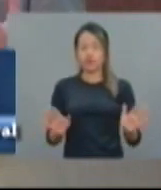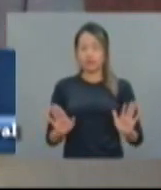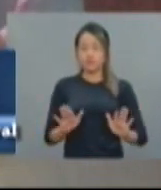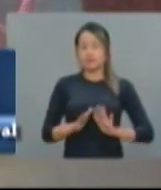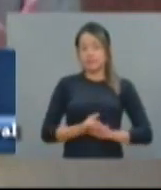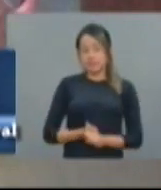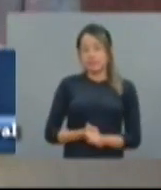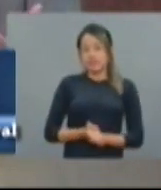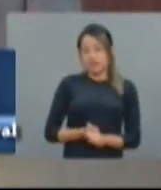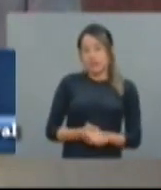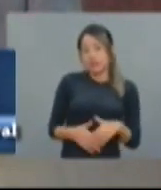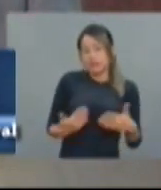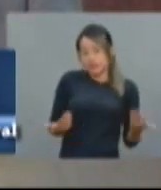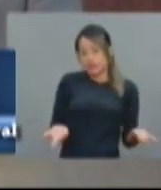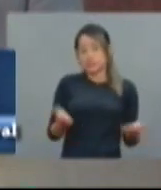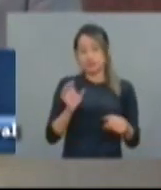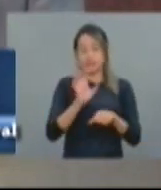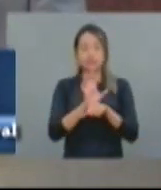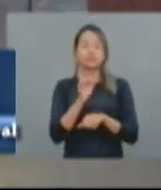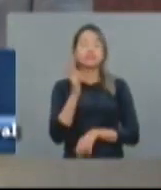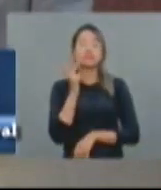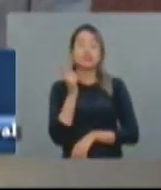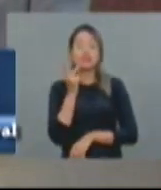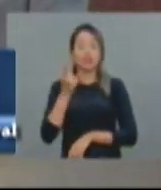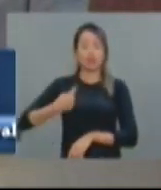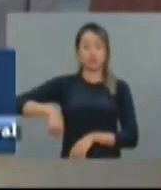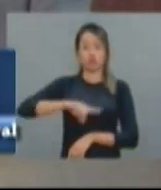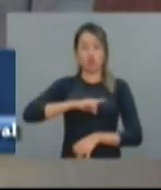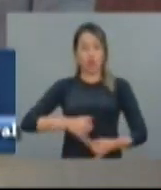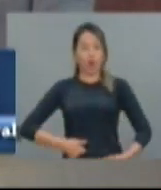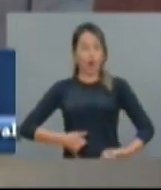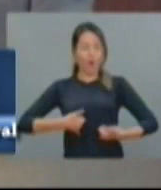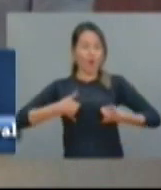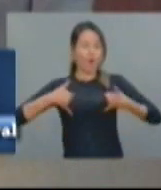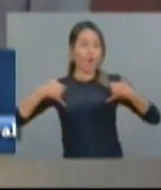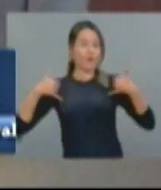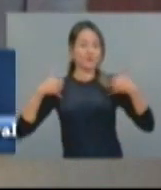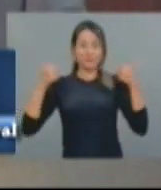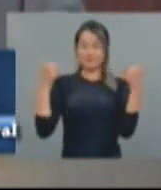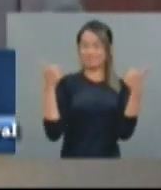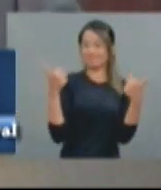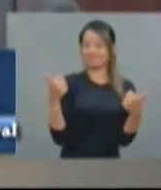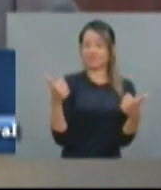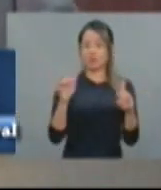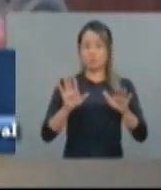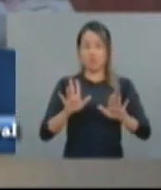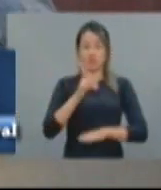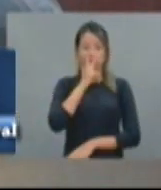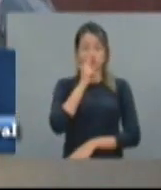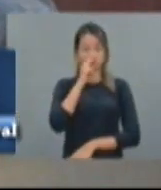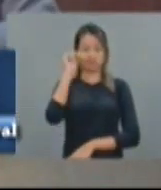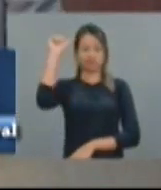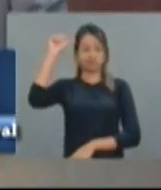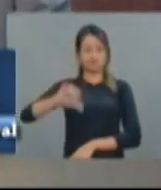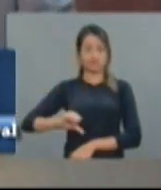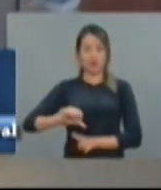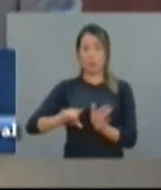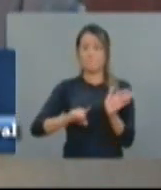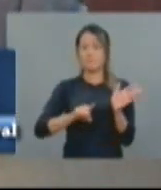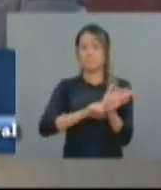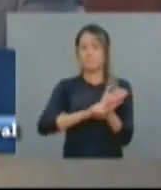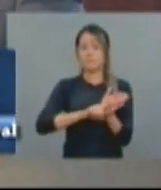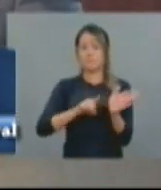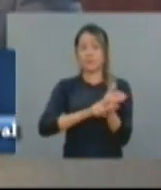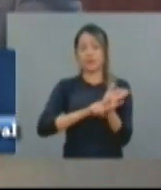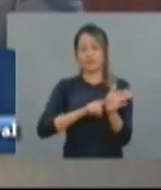E aí o nosso Ceará, que a gente tanto se orgulha, teve o dobro do desempenho, mas não foi positivo, não, o